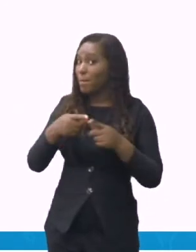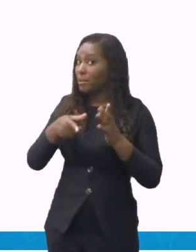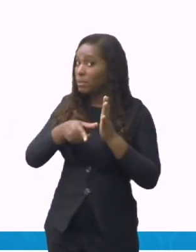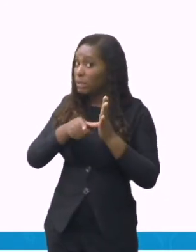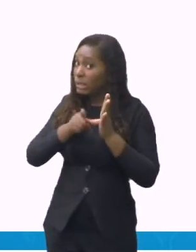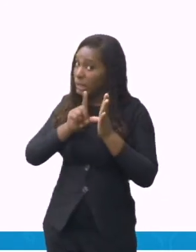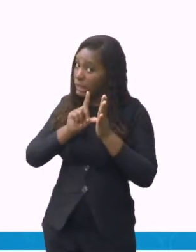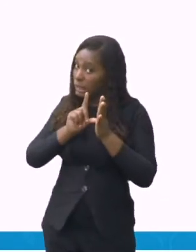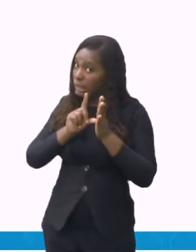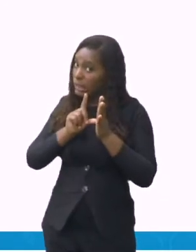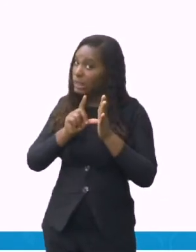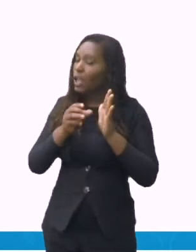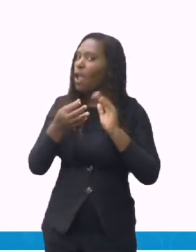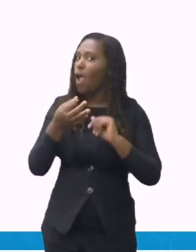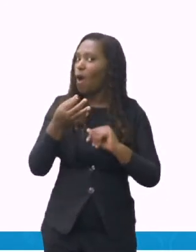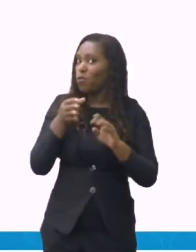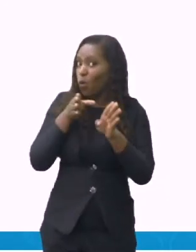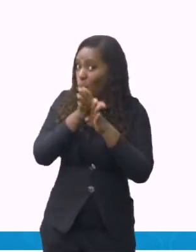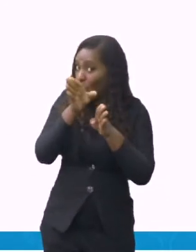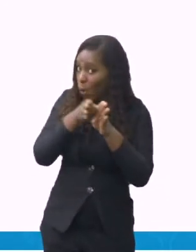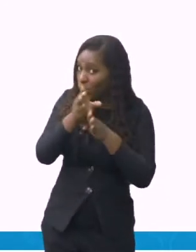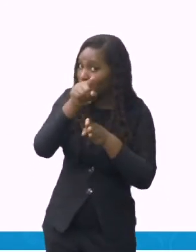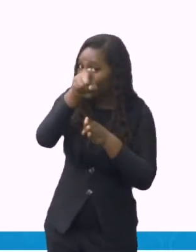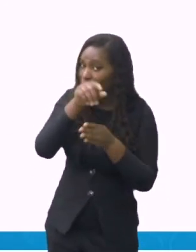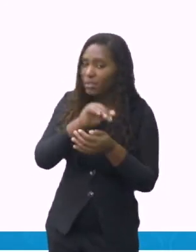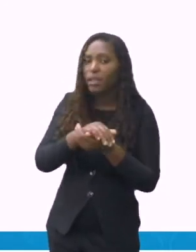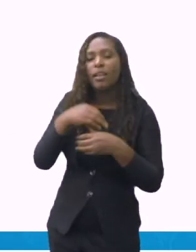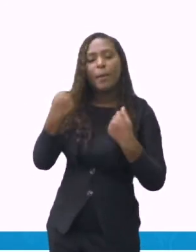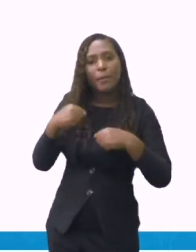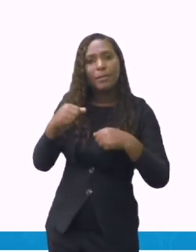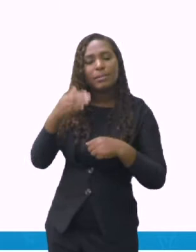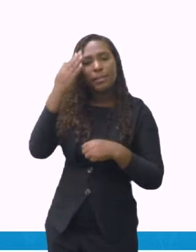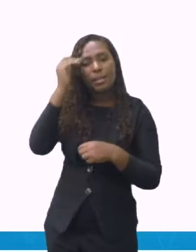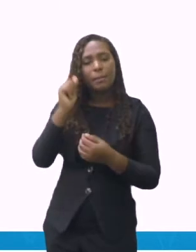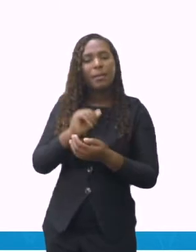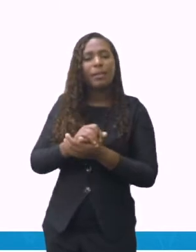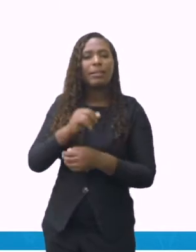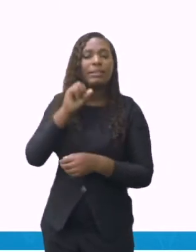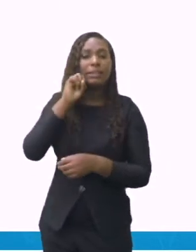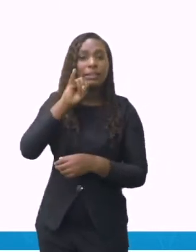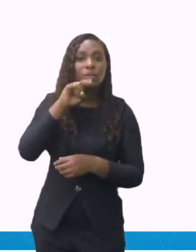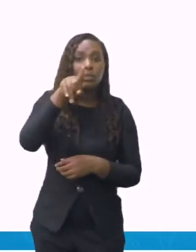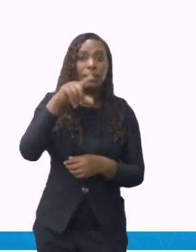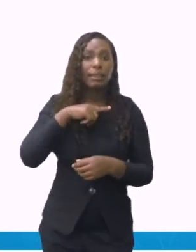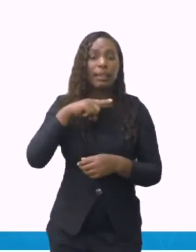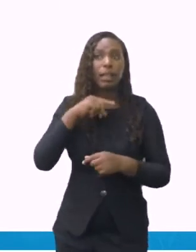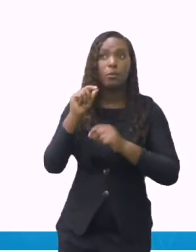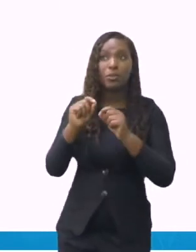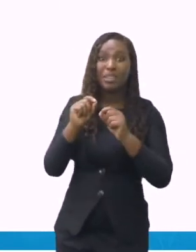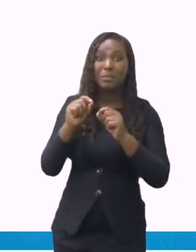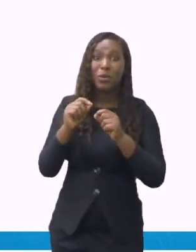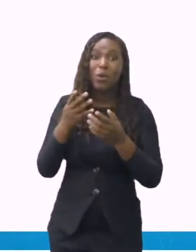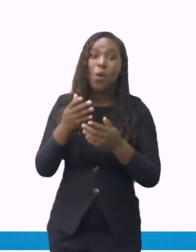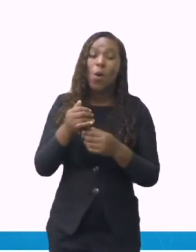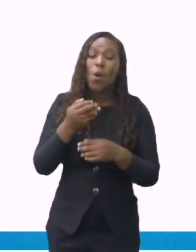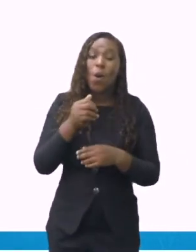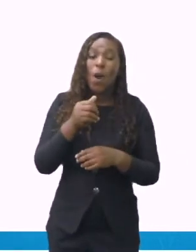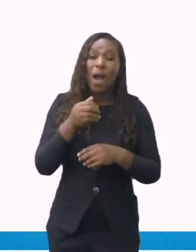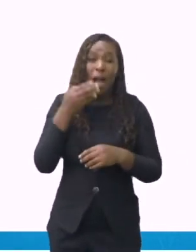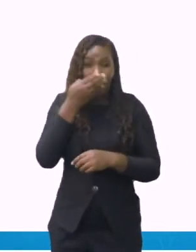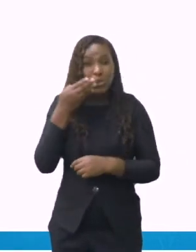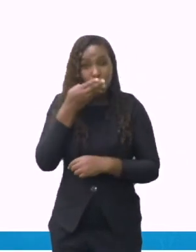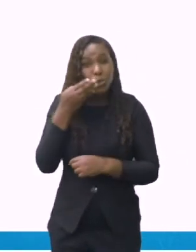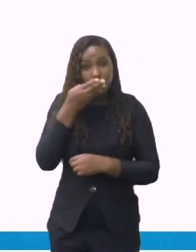se realmente você tem a quantidade que pediu. Você pode ter lá somente um pouquinho de açúcar.